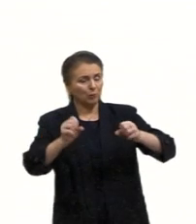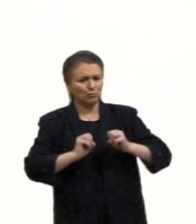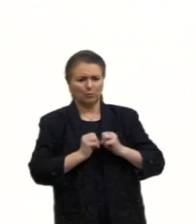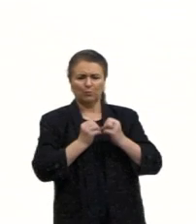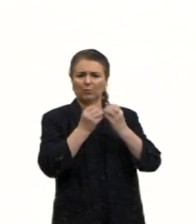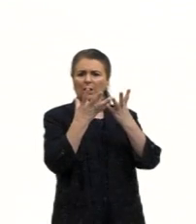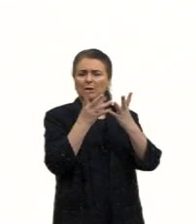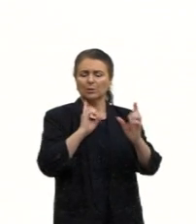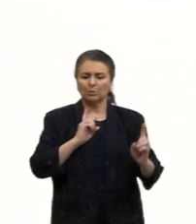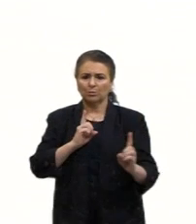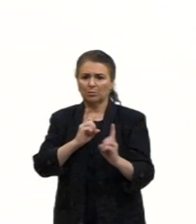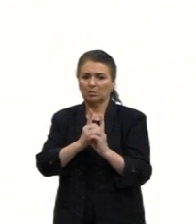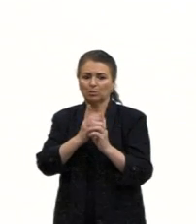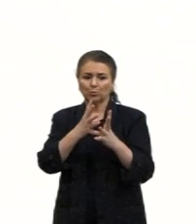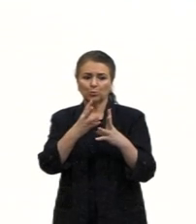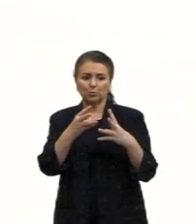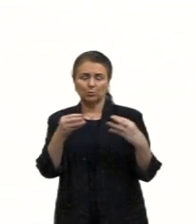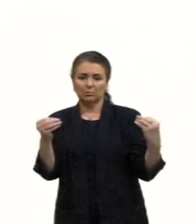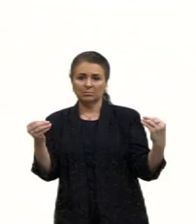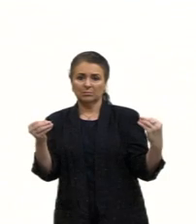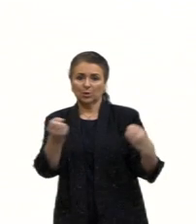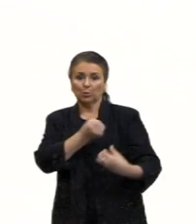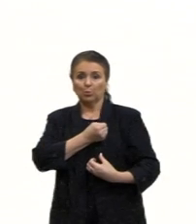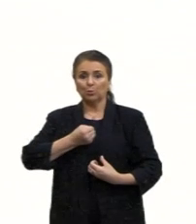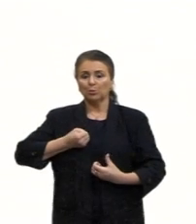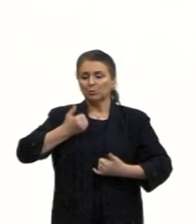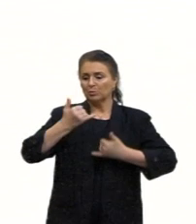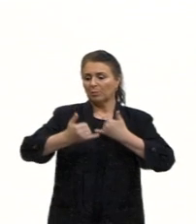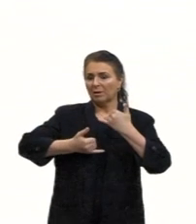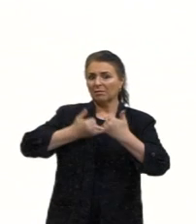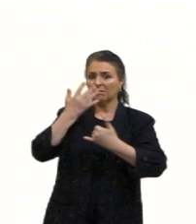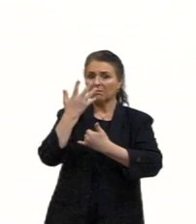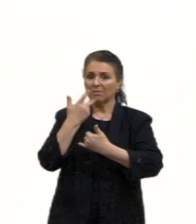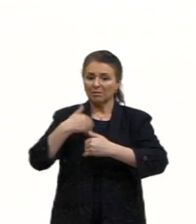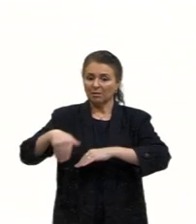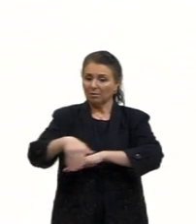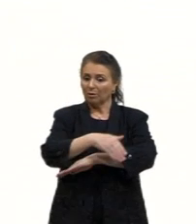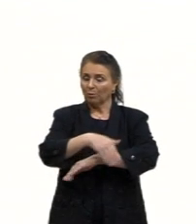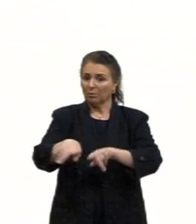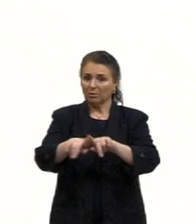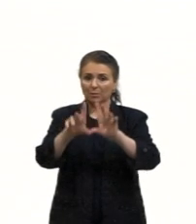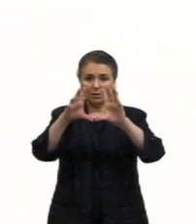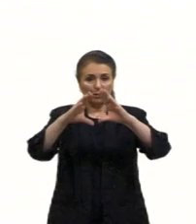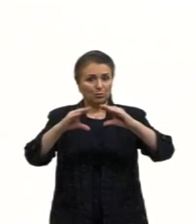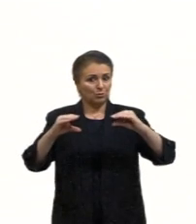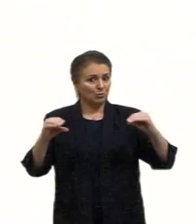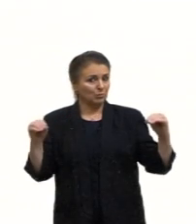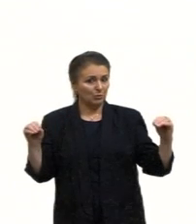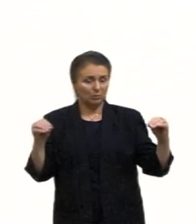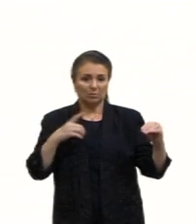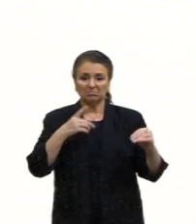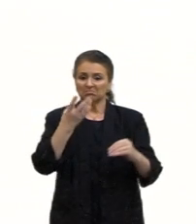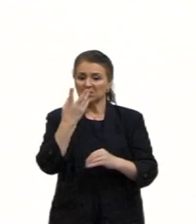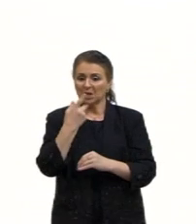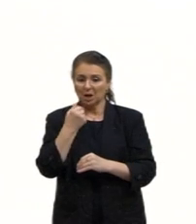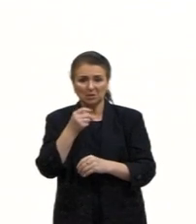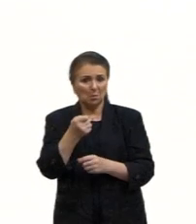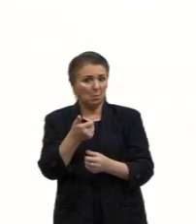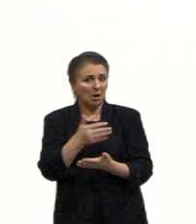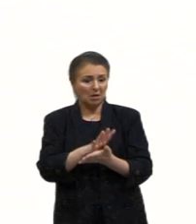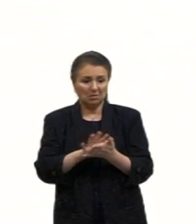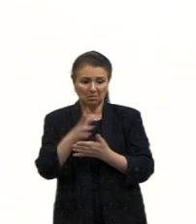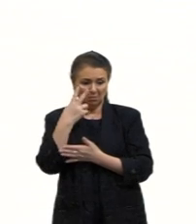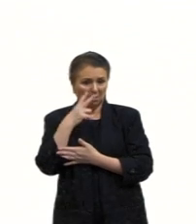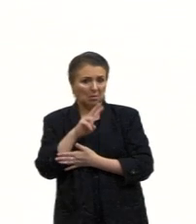do encontro, quase desaparece. O número de brincadeiras infantis nas ruas diminui. As crianças quase não são vistas. Os